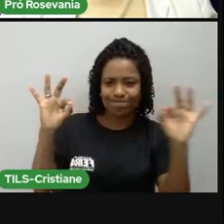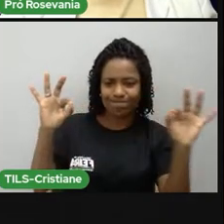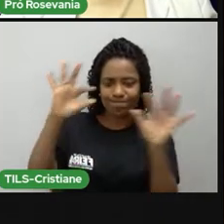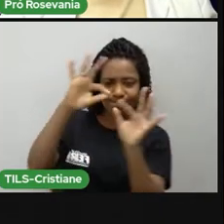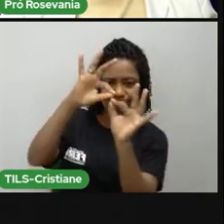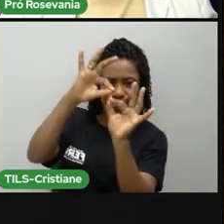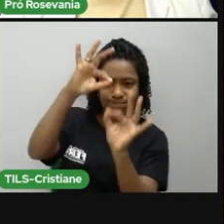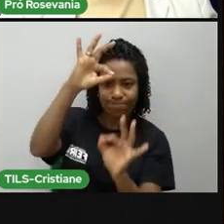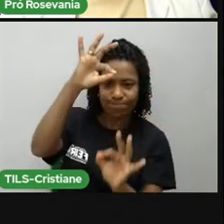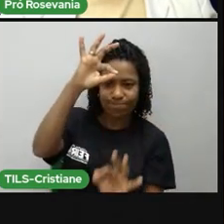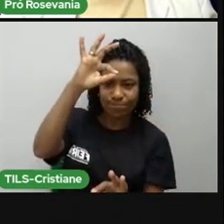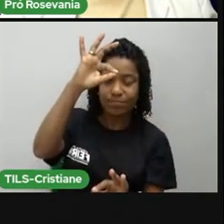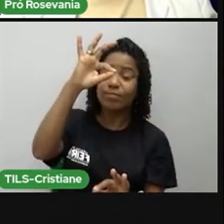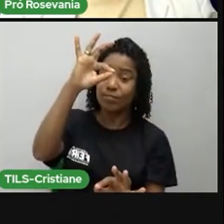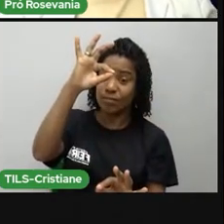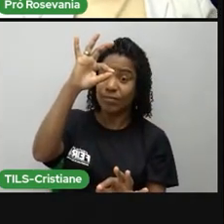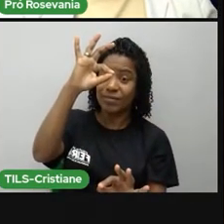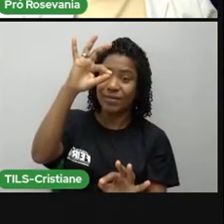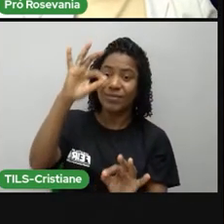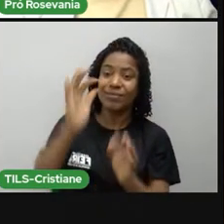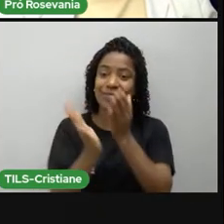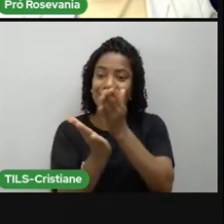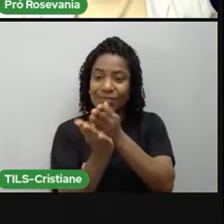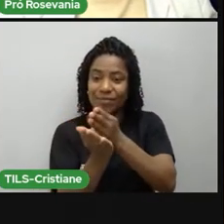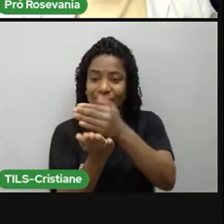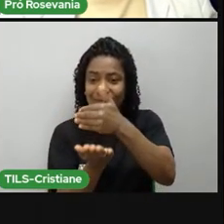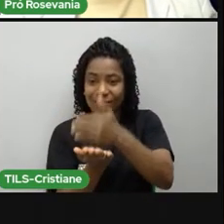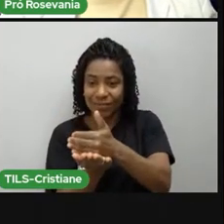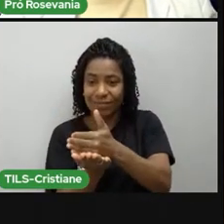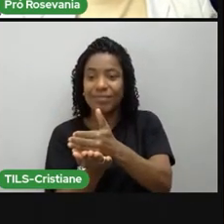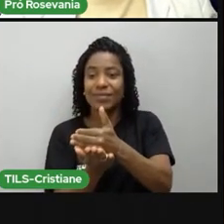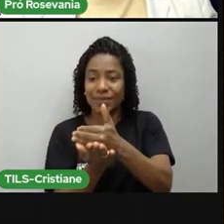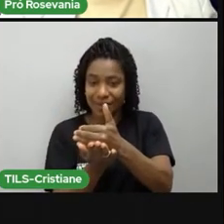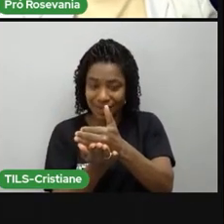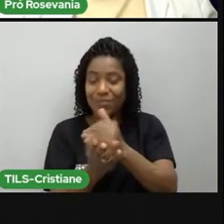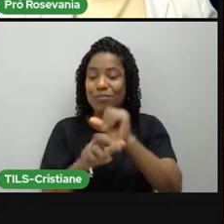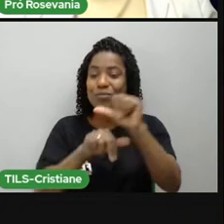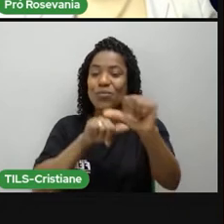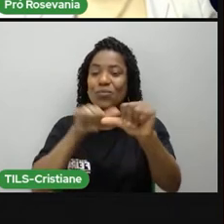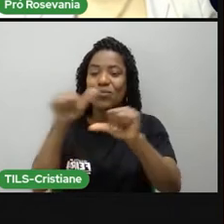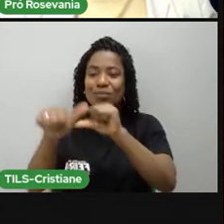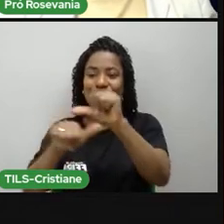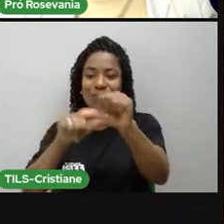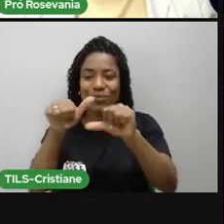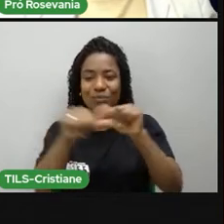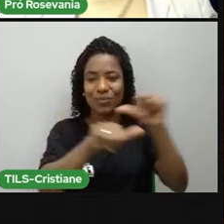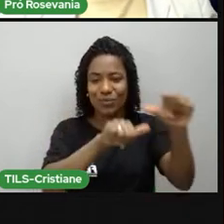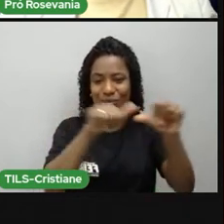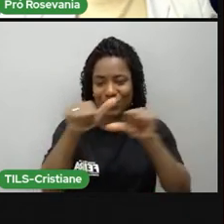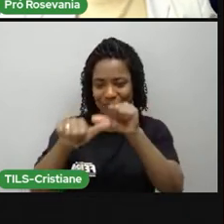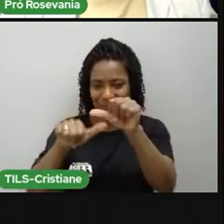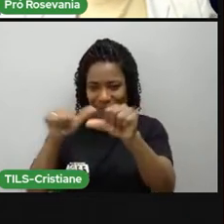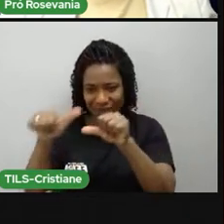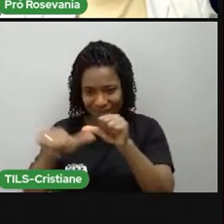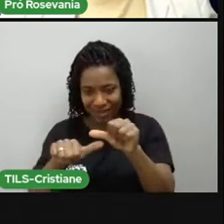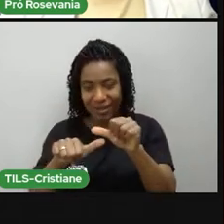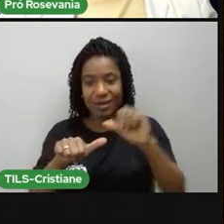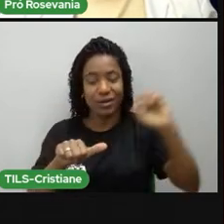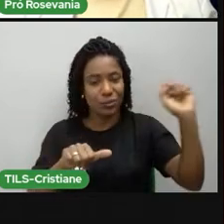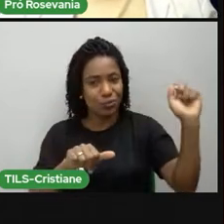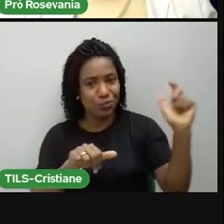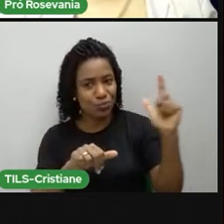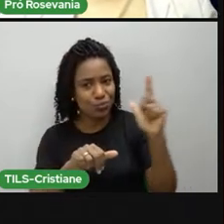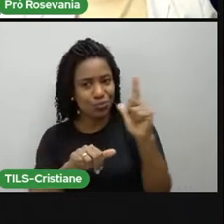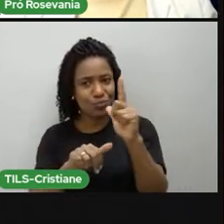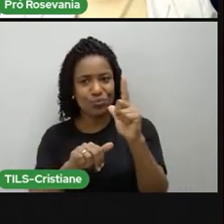gente tem com relação ao Sol, dá uma variância com relação às posições de iluminação.